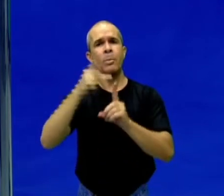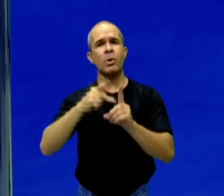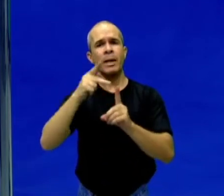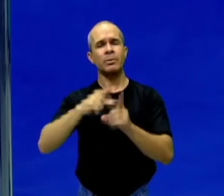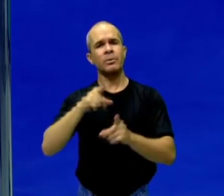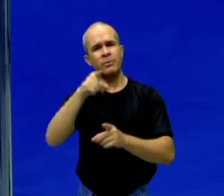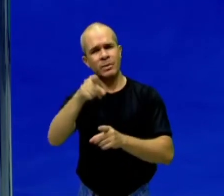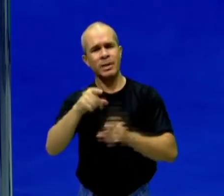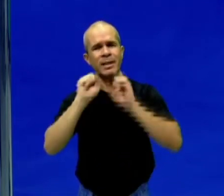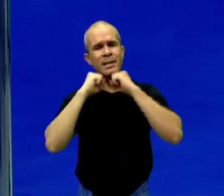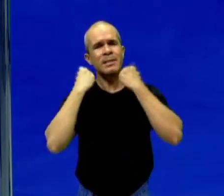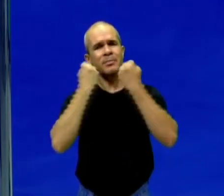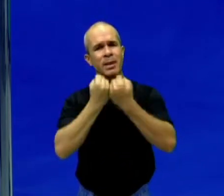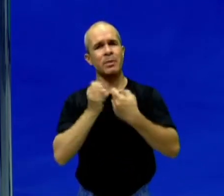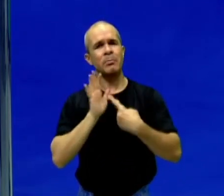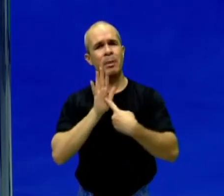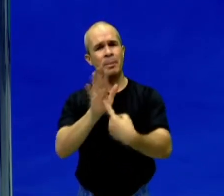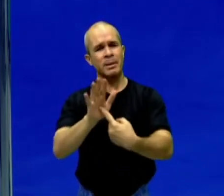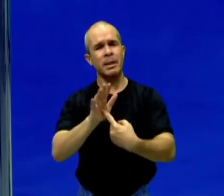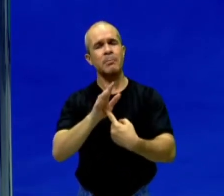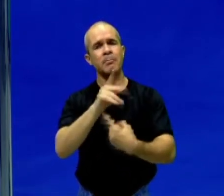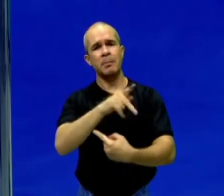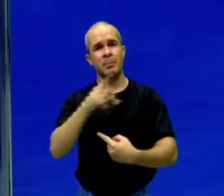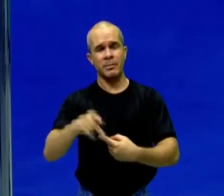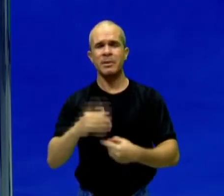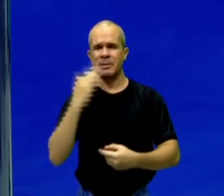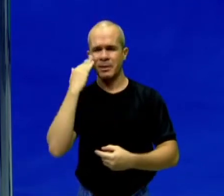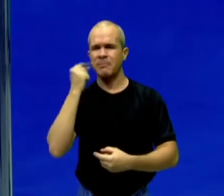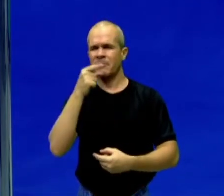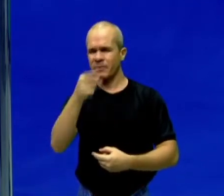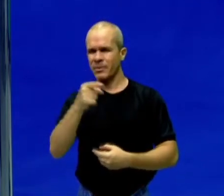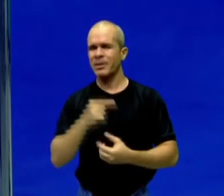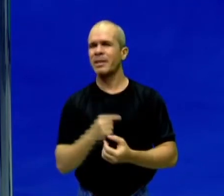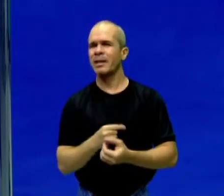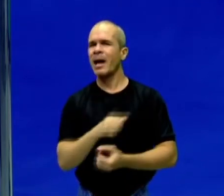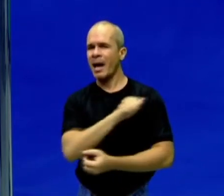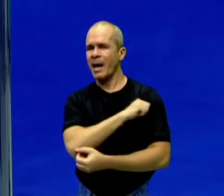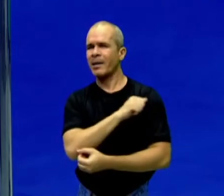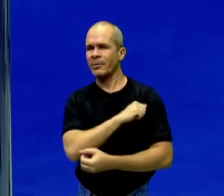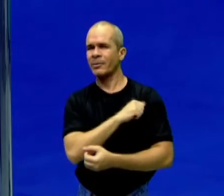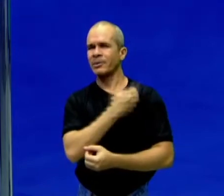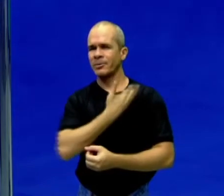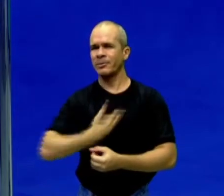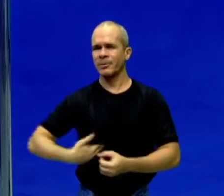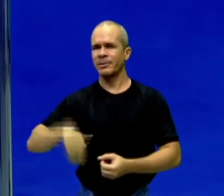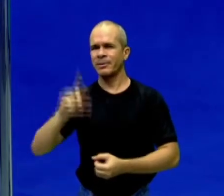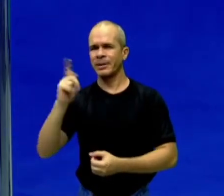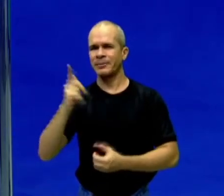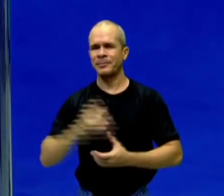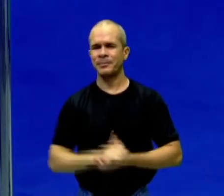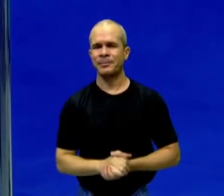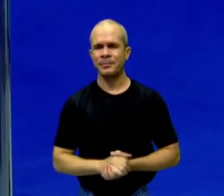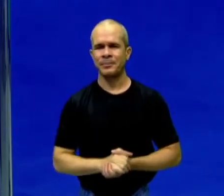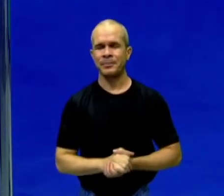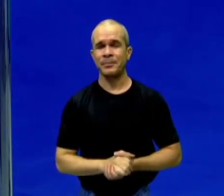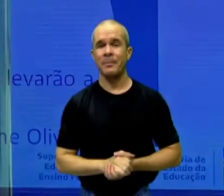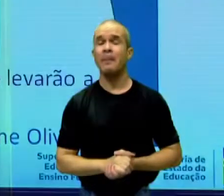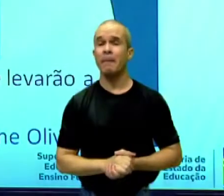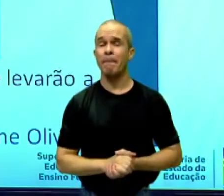o seu seminário e apresente para o seu professor, porque eu sei que você é estudante da rede estadual de ensino. Bom,